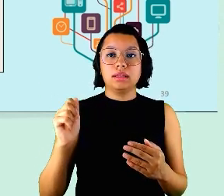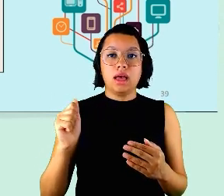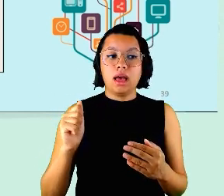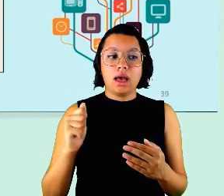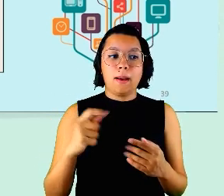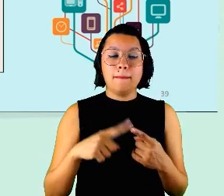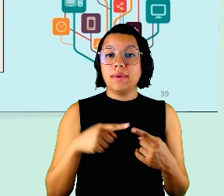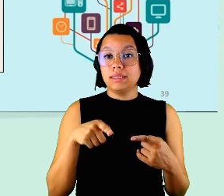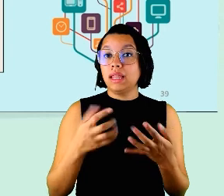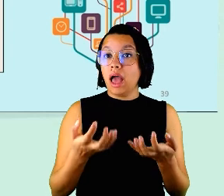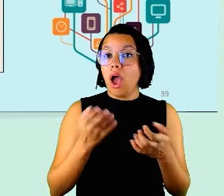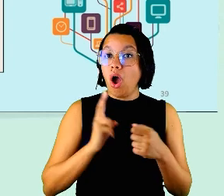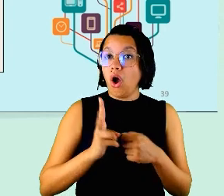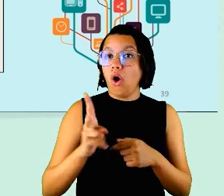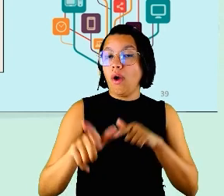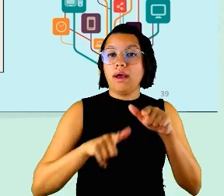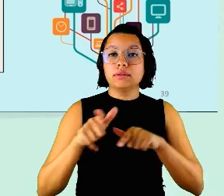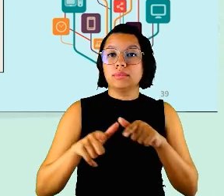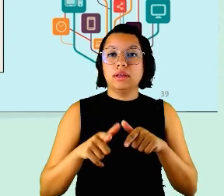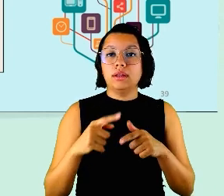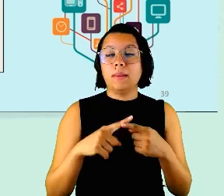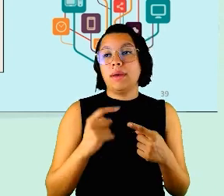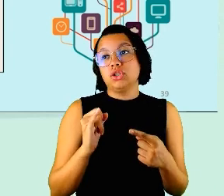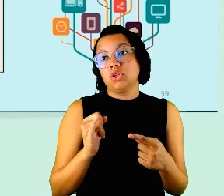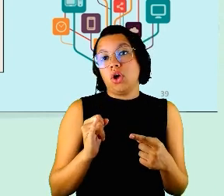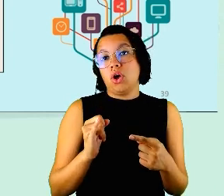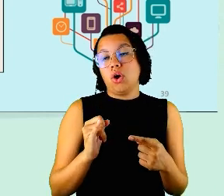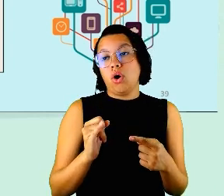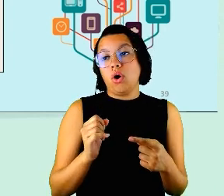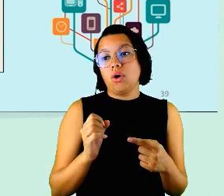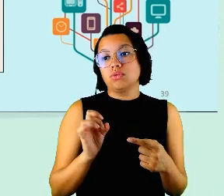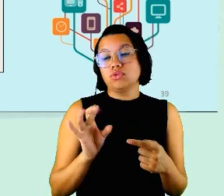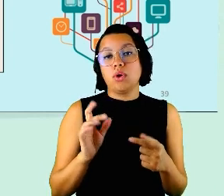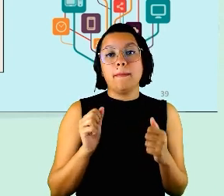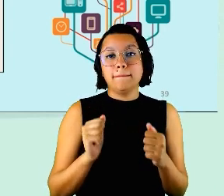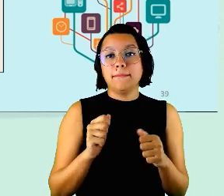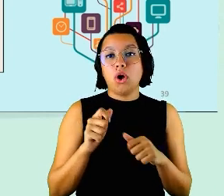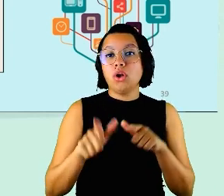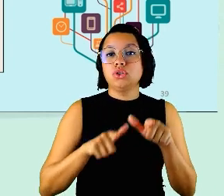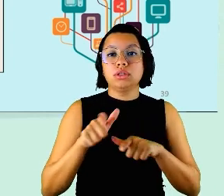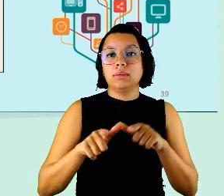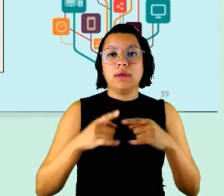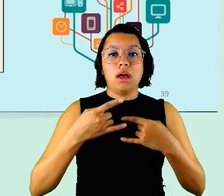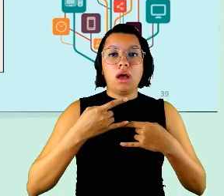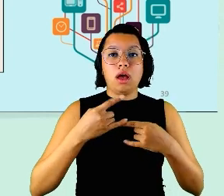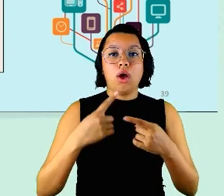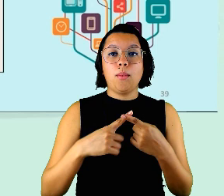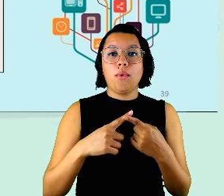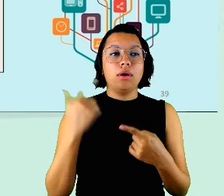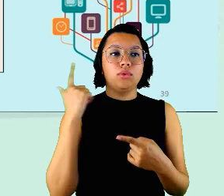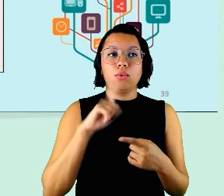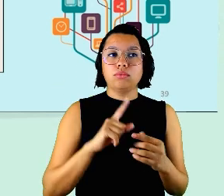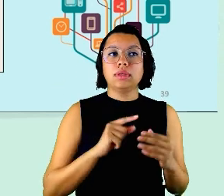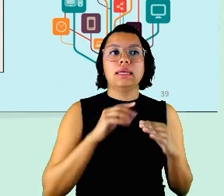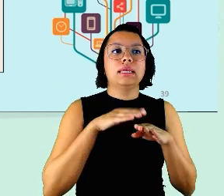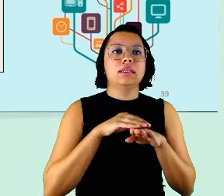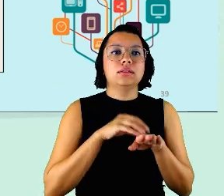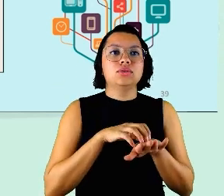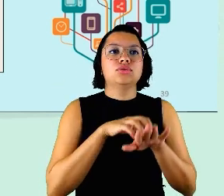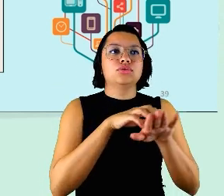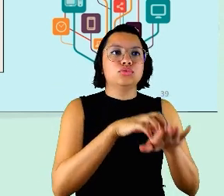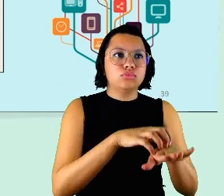continuar trabalhando mas ela só pode trabalhar remotamente porque ela não tem condição de se deslocar para o trabalho então nessa